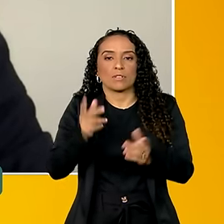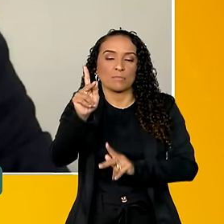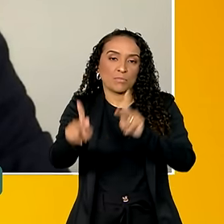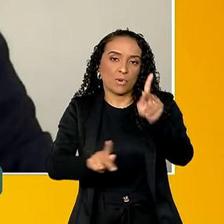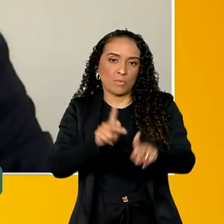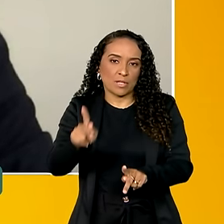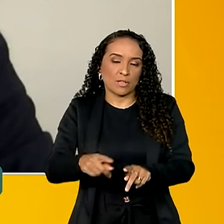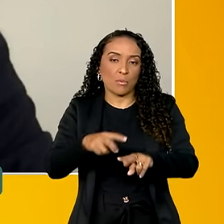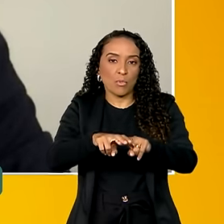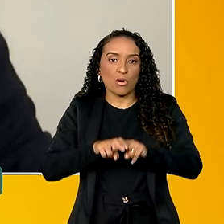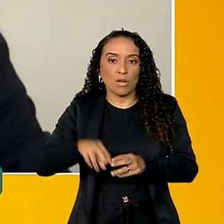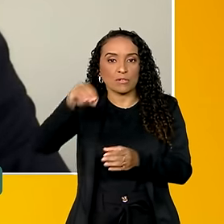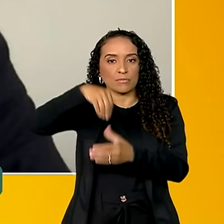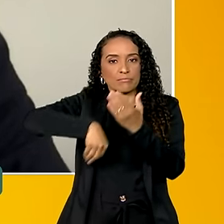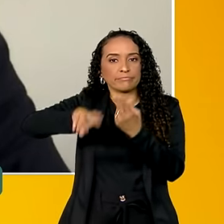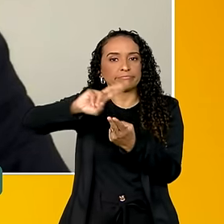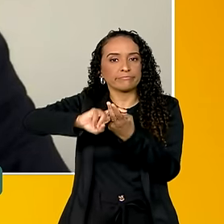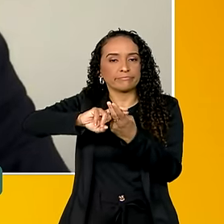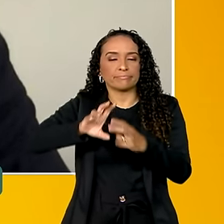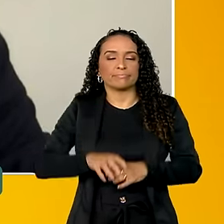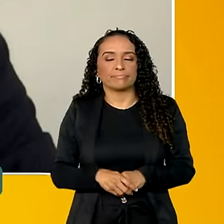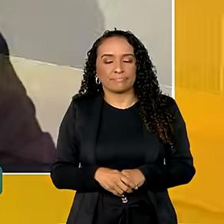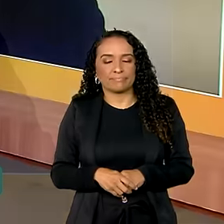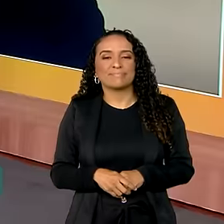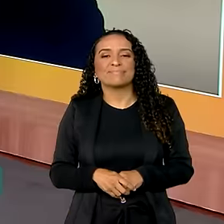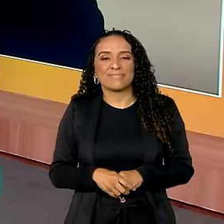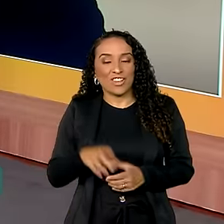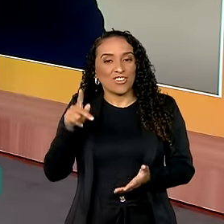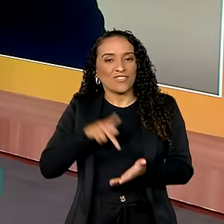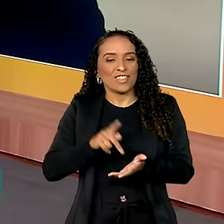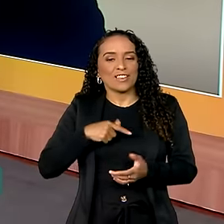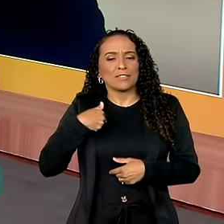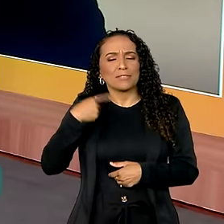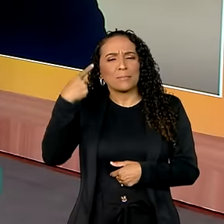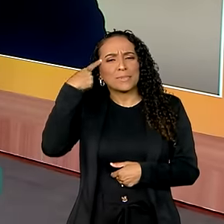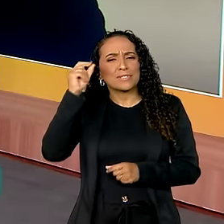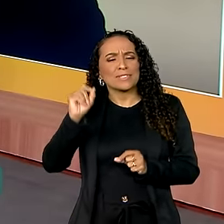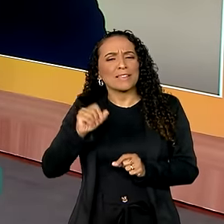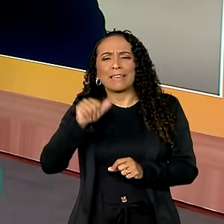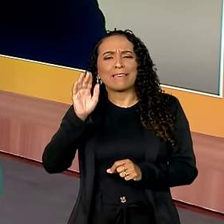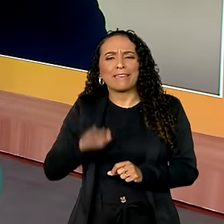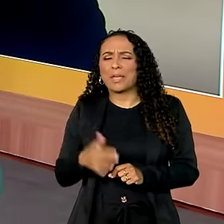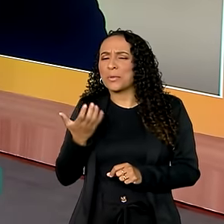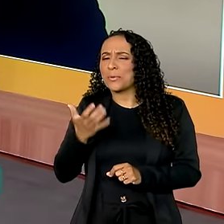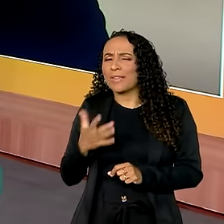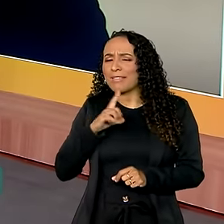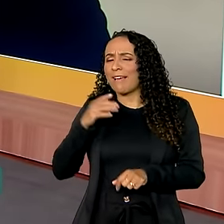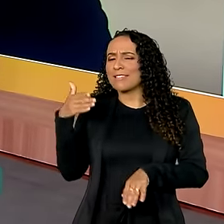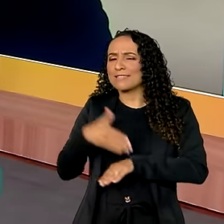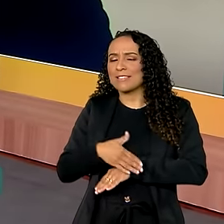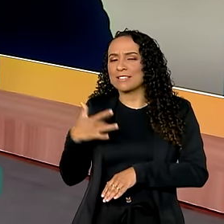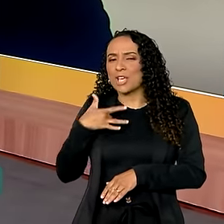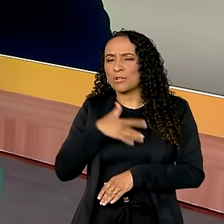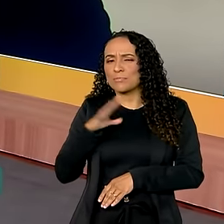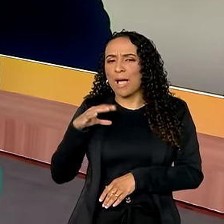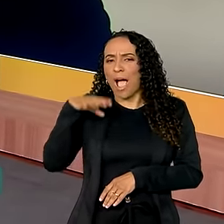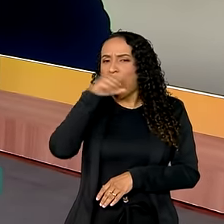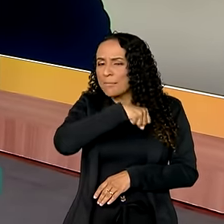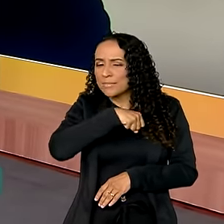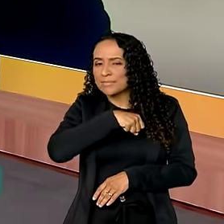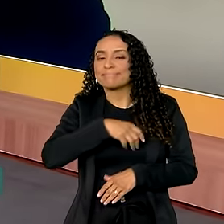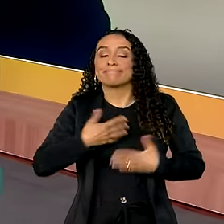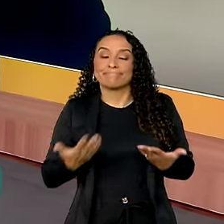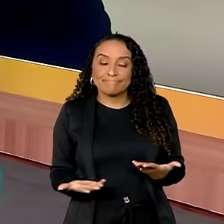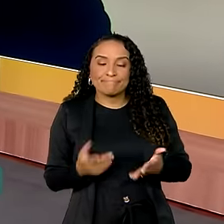população por meio do Sistema Único de Saúde. Verdade. Eu estava pensando aqui, quem não quer ter acesso à saúde mais rápido, né,